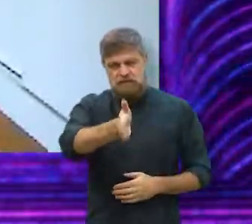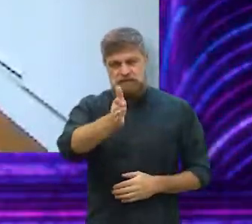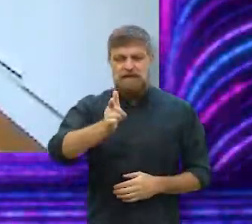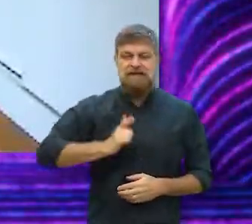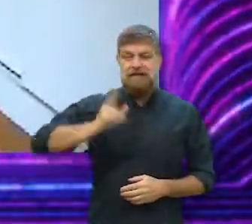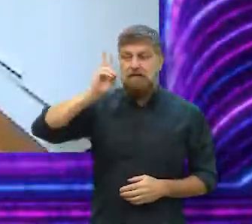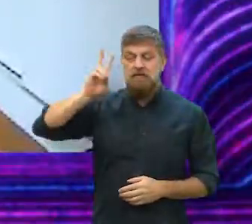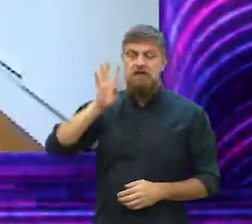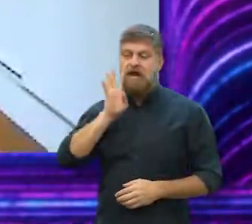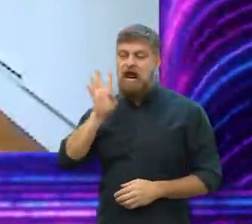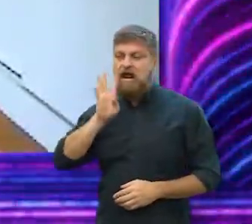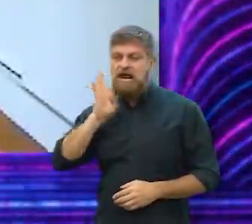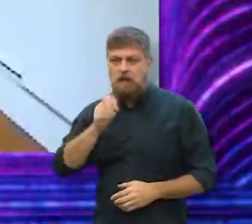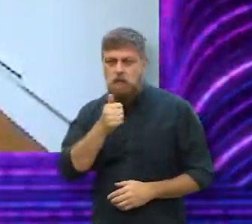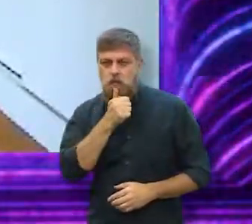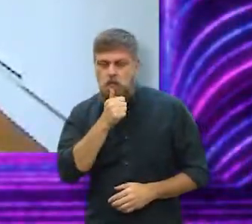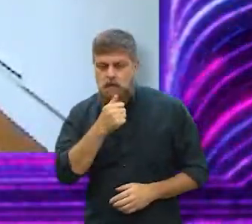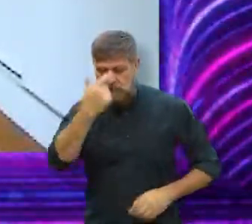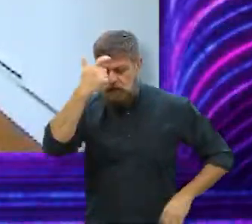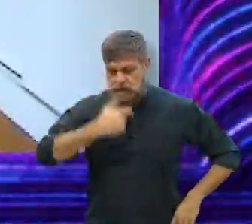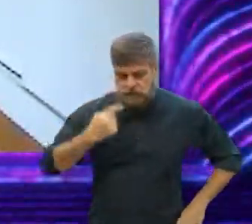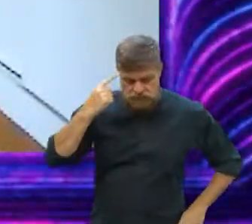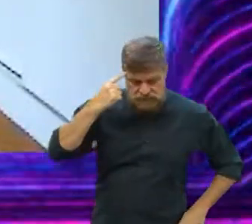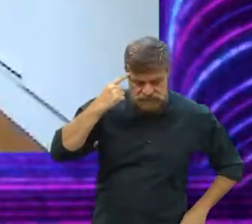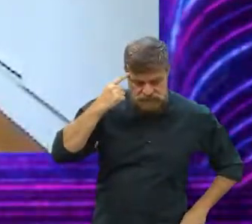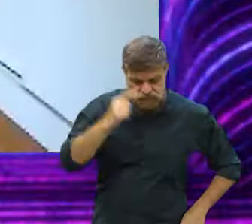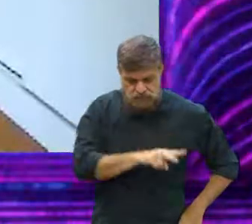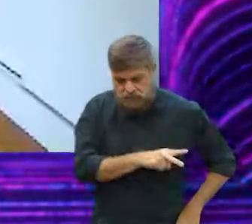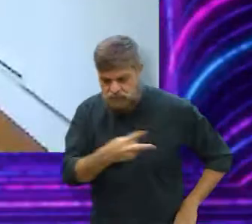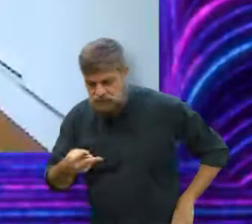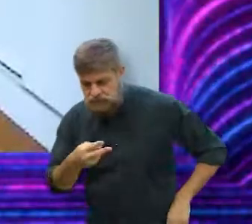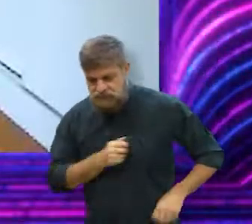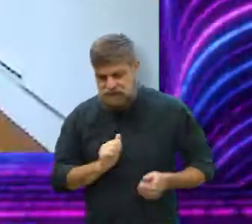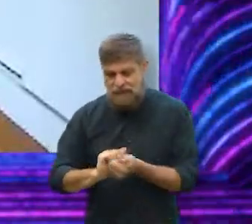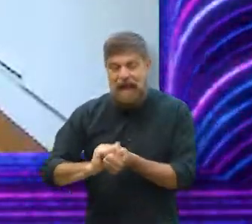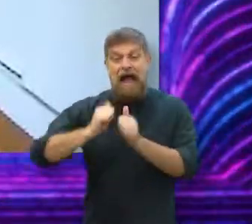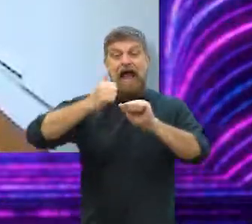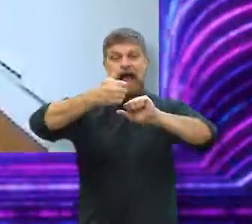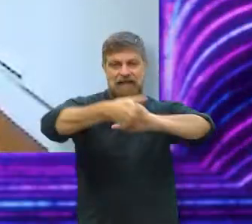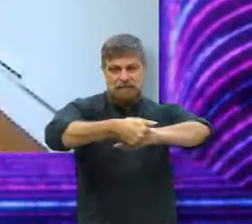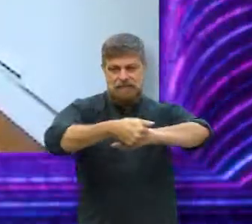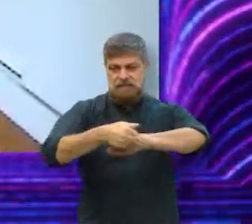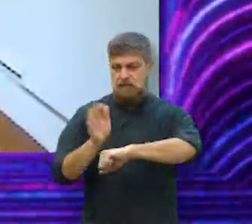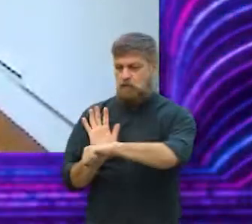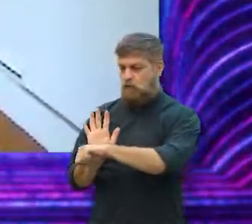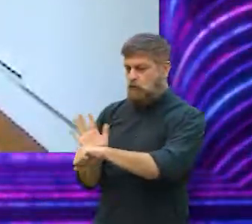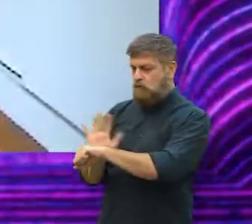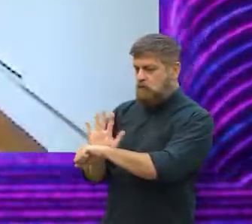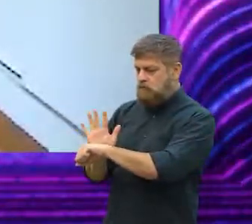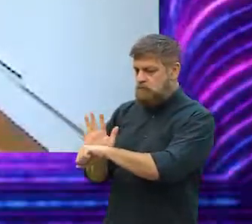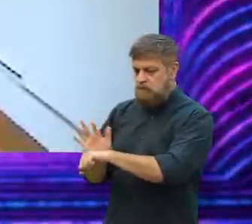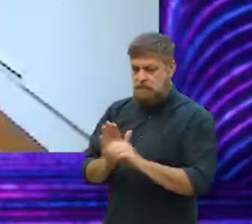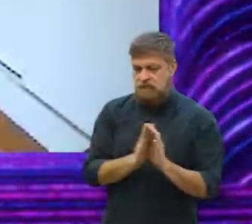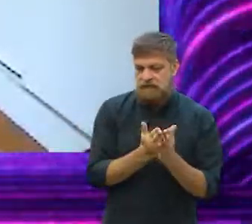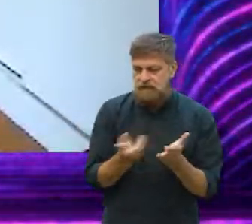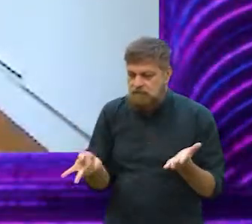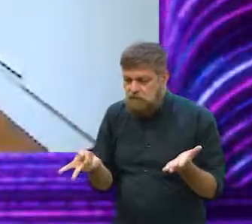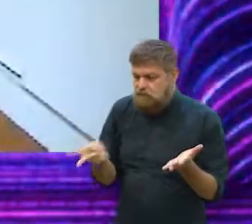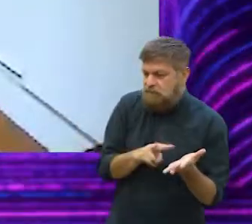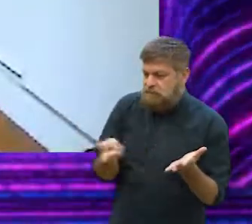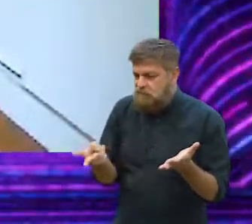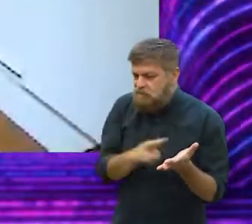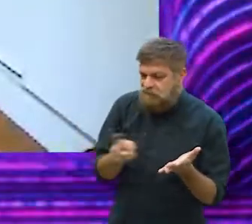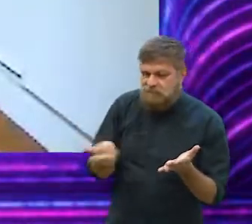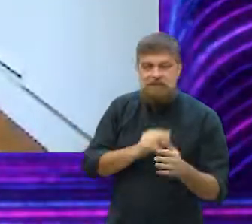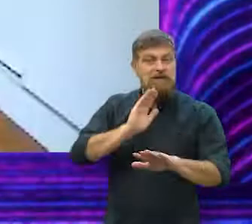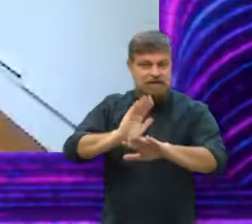e tenho uma história muito legal, que ainda não foi produzida, acho que eu vou fazer esse caminho inverso, acho que eu vou adaptar do filme para o livro. E